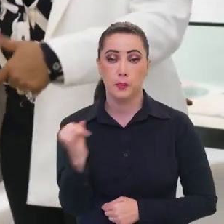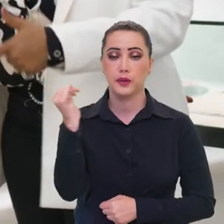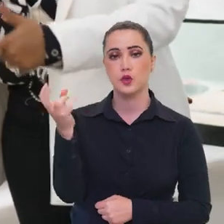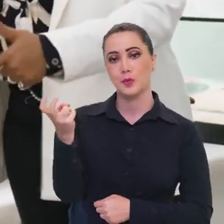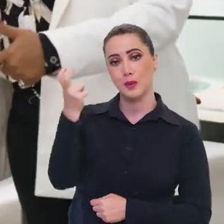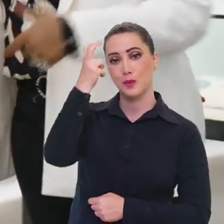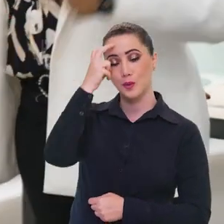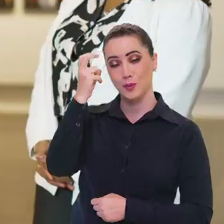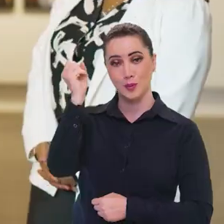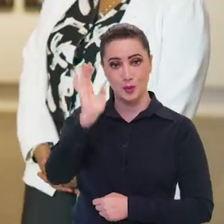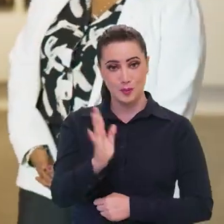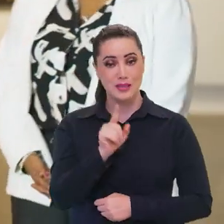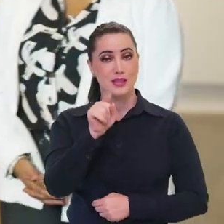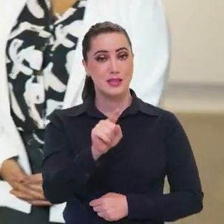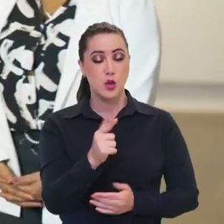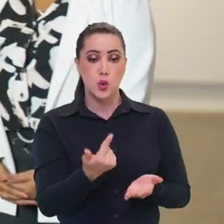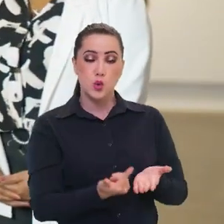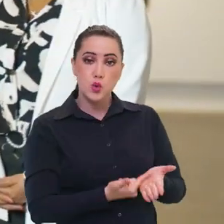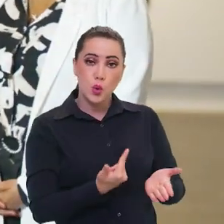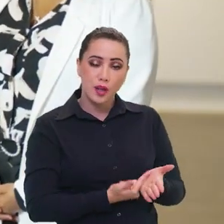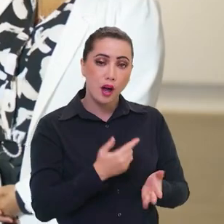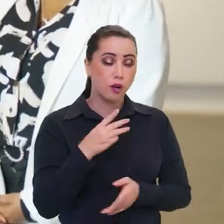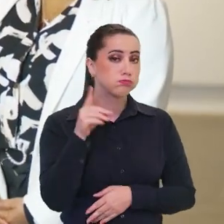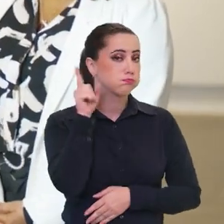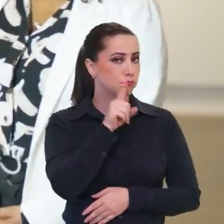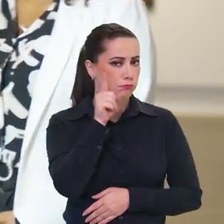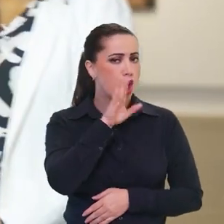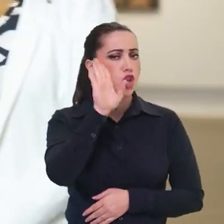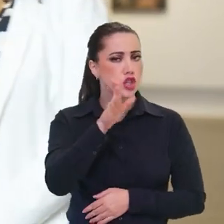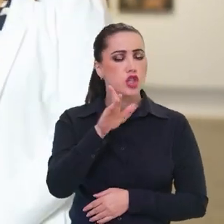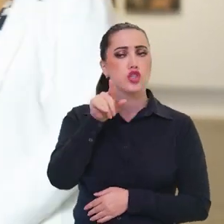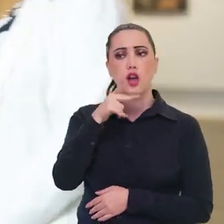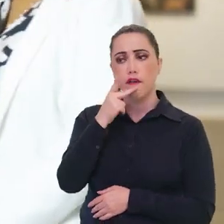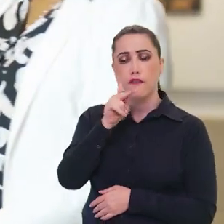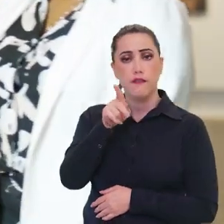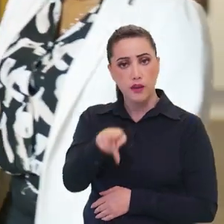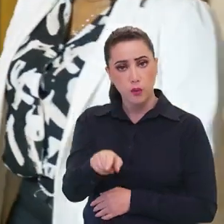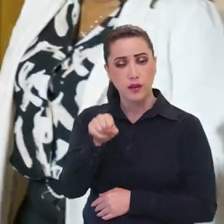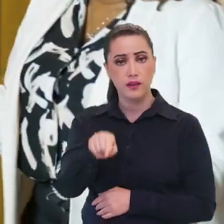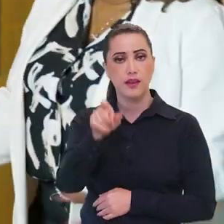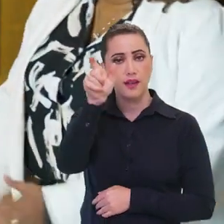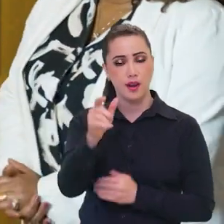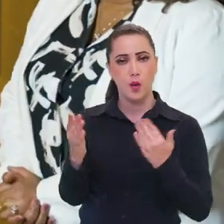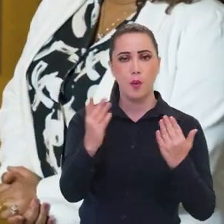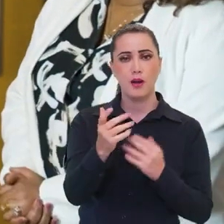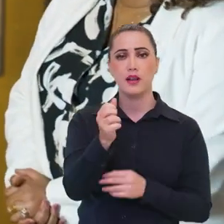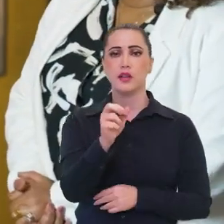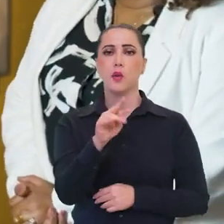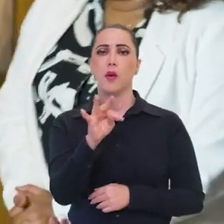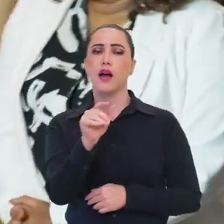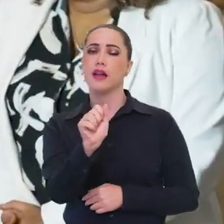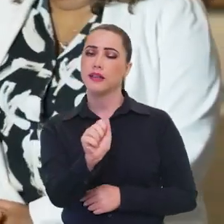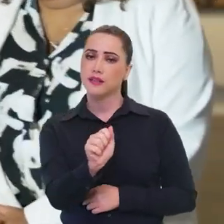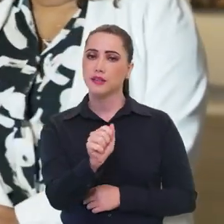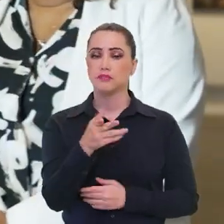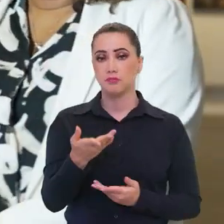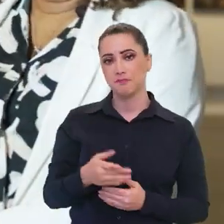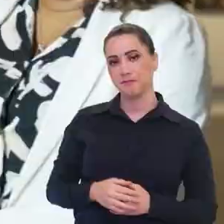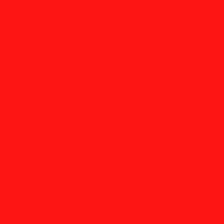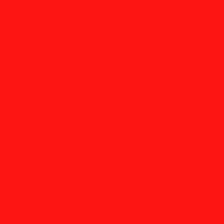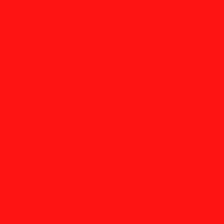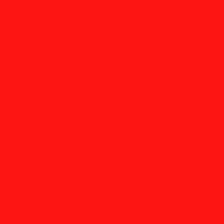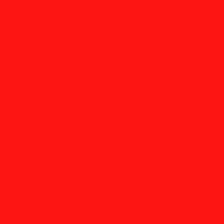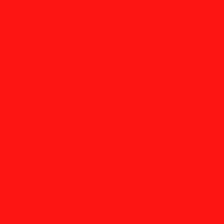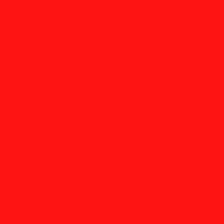grande para a cultura brasileira que o jornal norte-americano Los Angeles Times já definiu como a Aretha Franklin do Brasil.